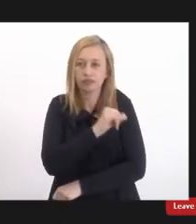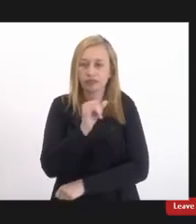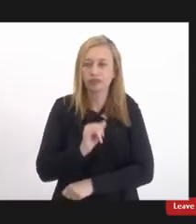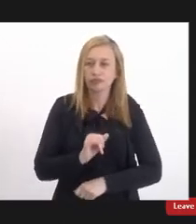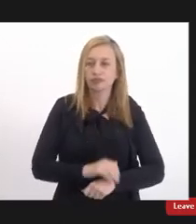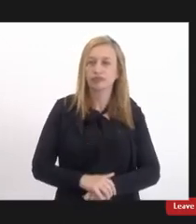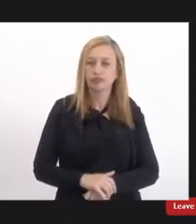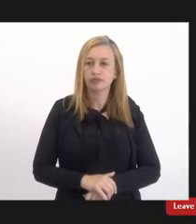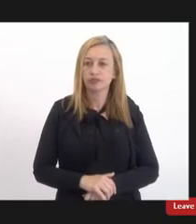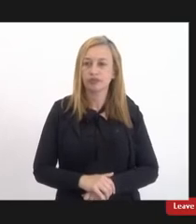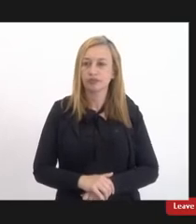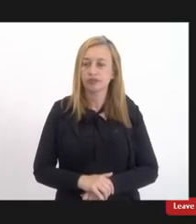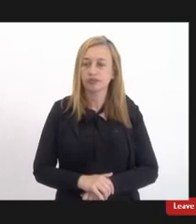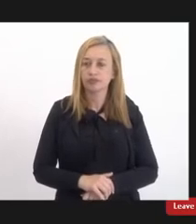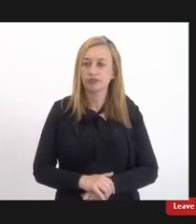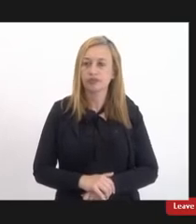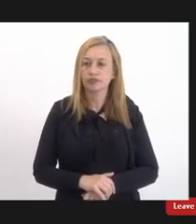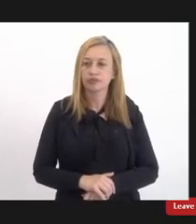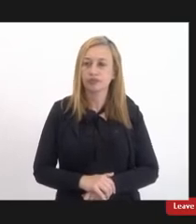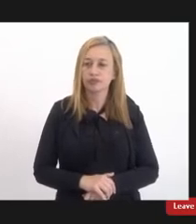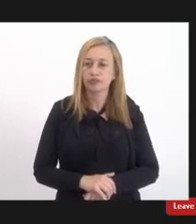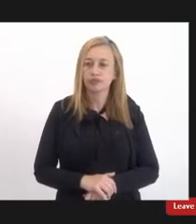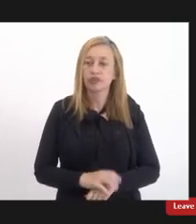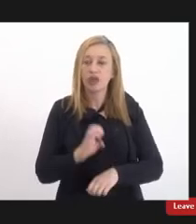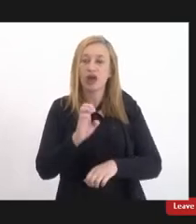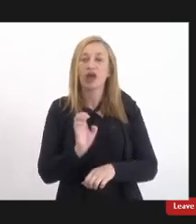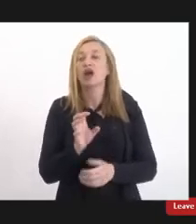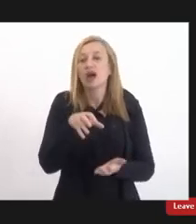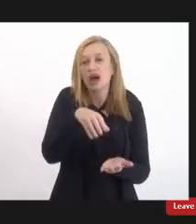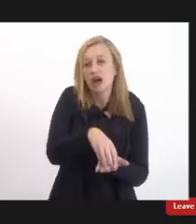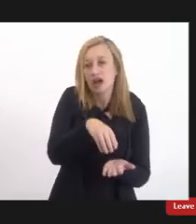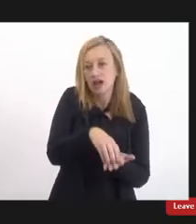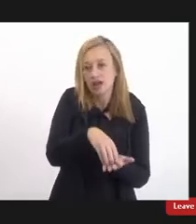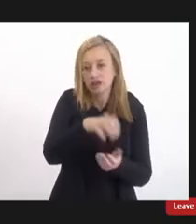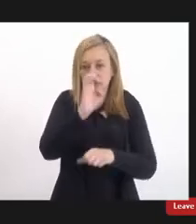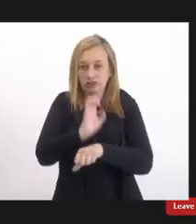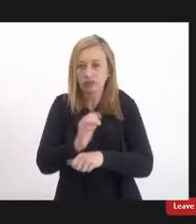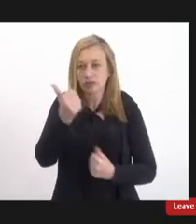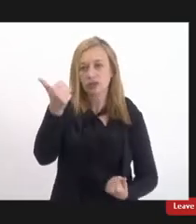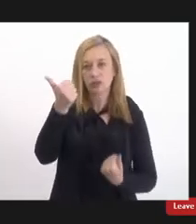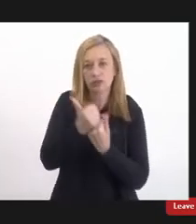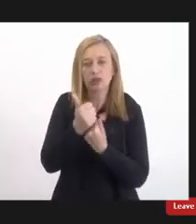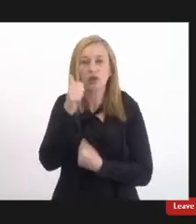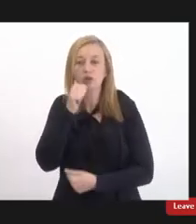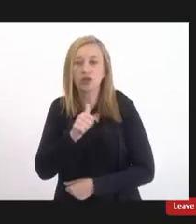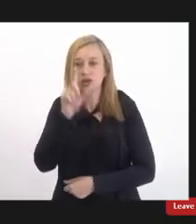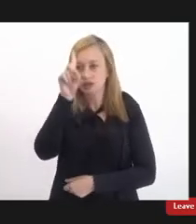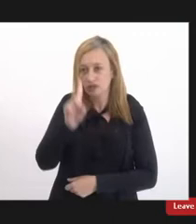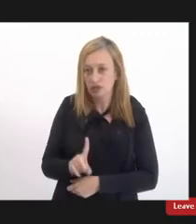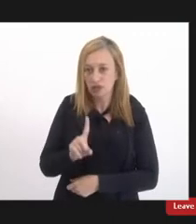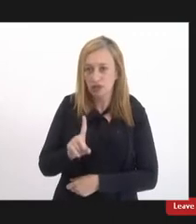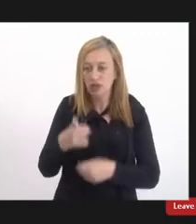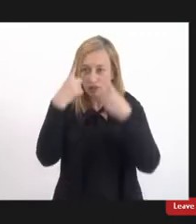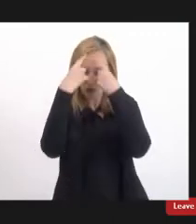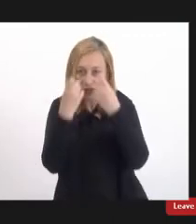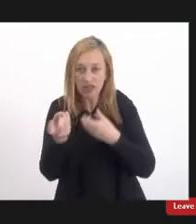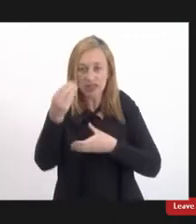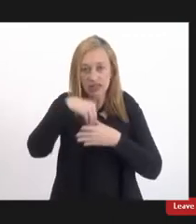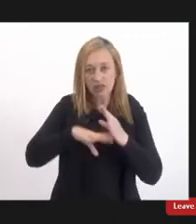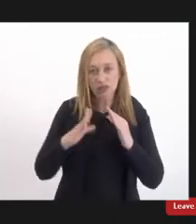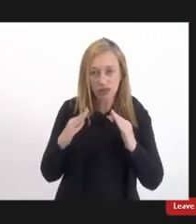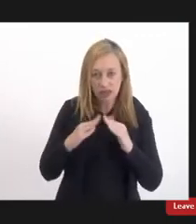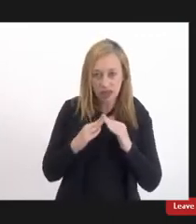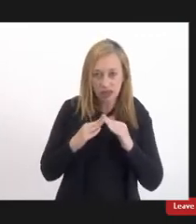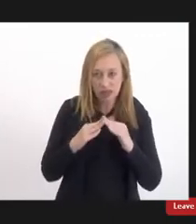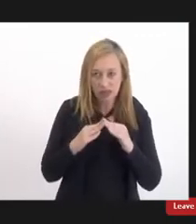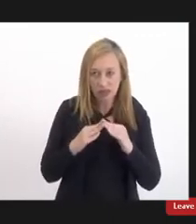fica instituída a rede estadual de apoio a mulher com deficiência vítima de violência doméstica